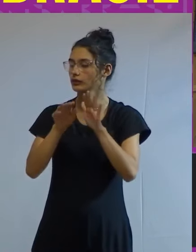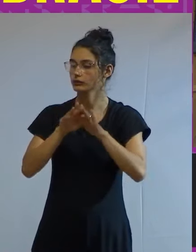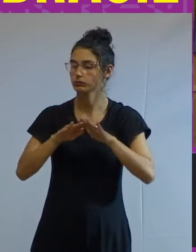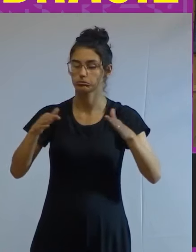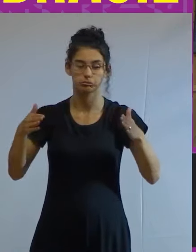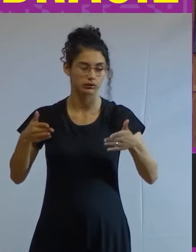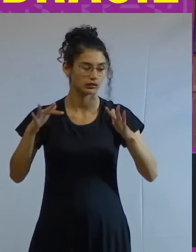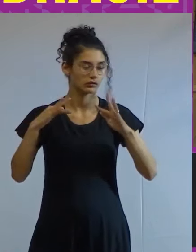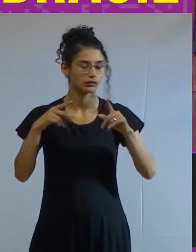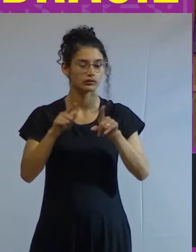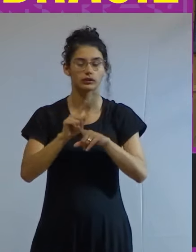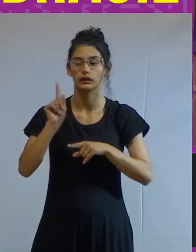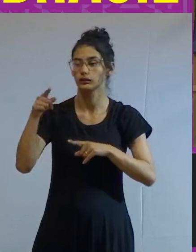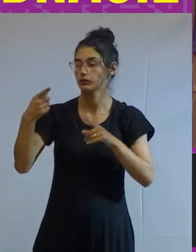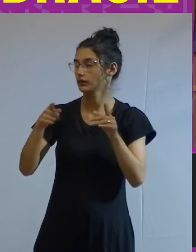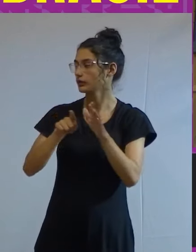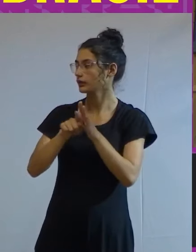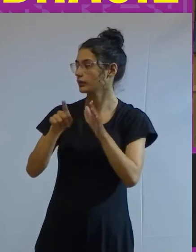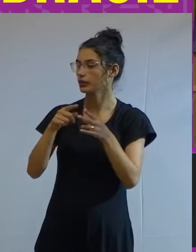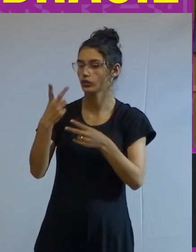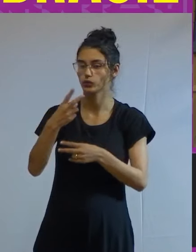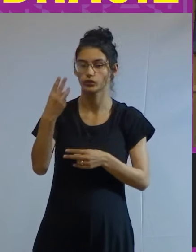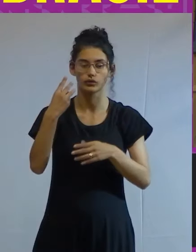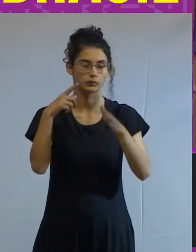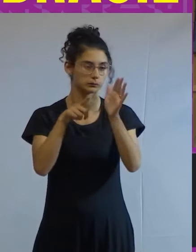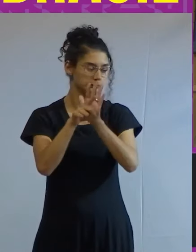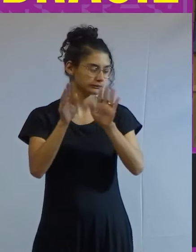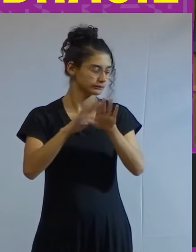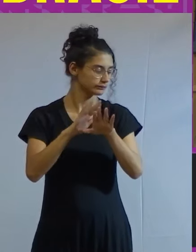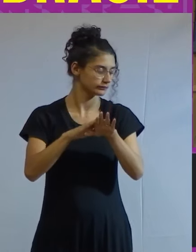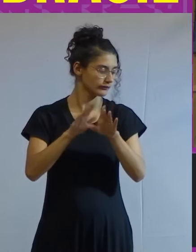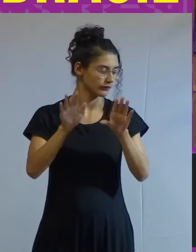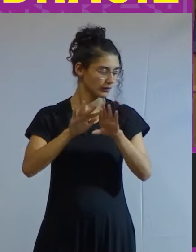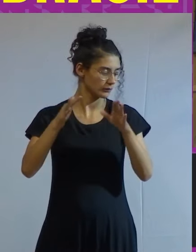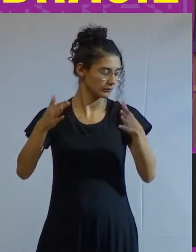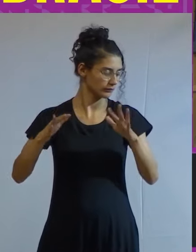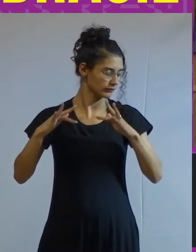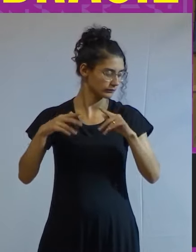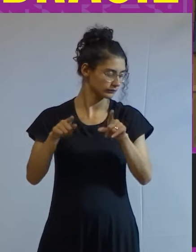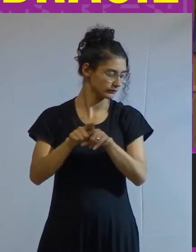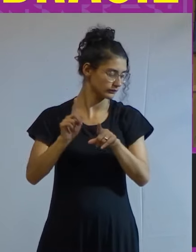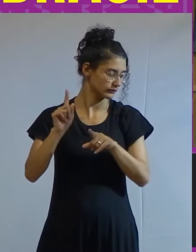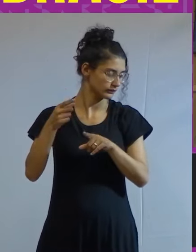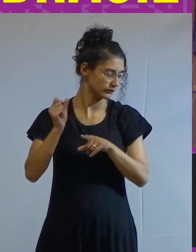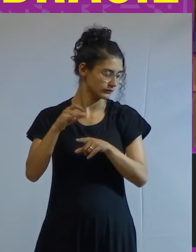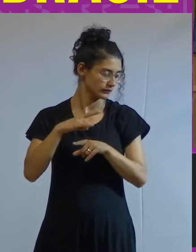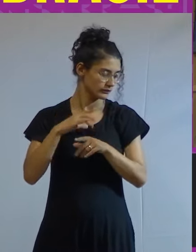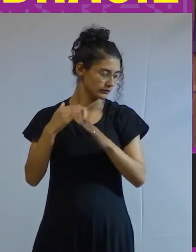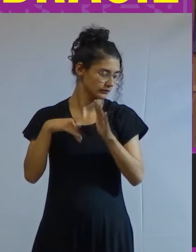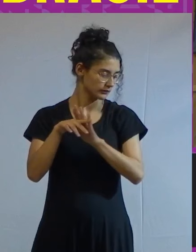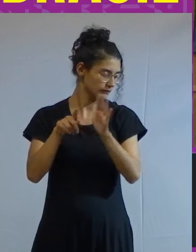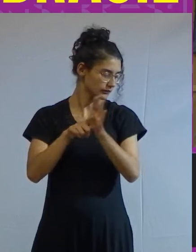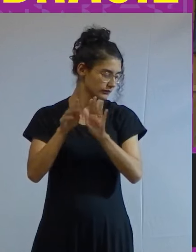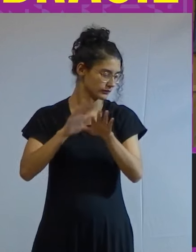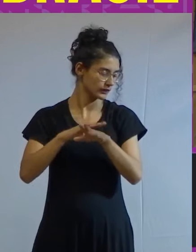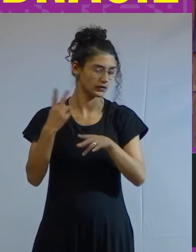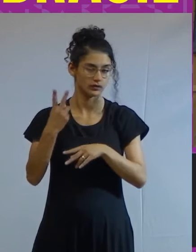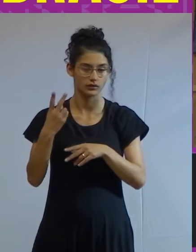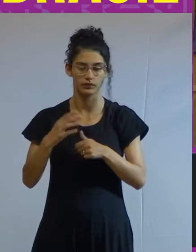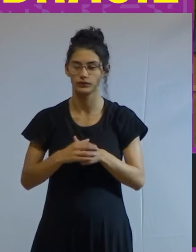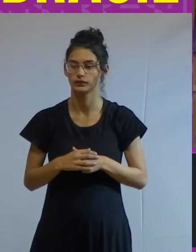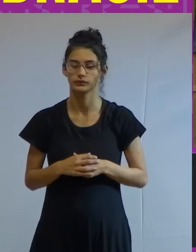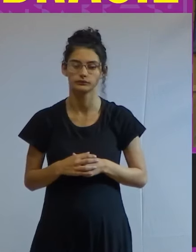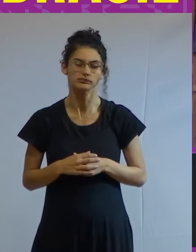e depois pegar mais duas ou três questões a gente faz um bloco e depois se houver mais questões a gente faz um segundo bloco